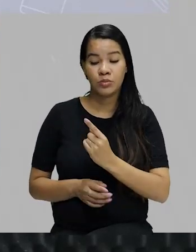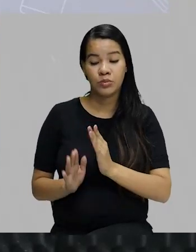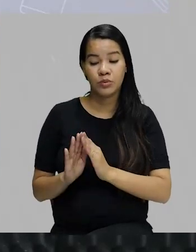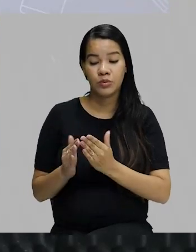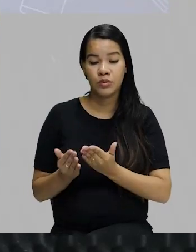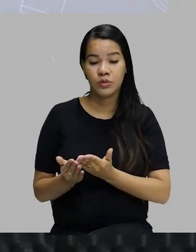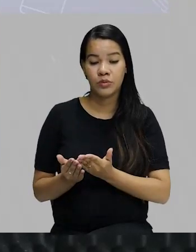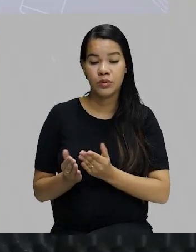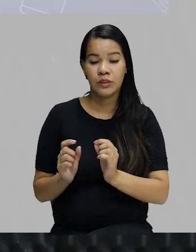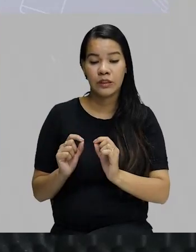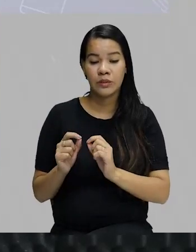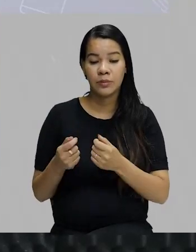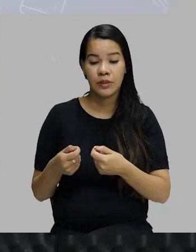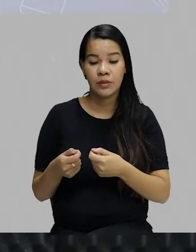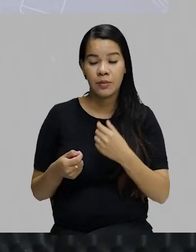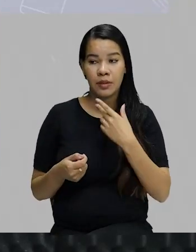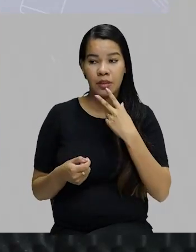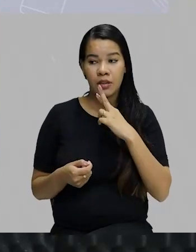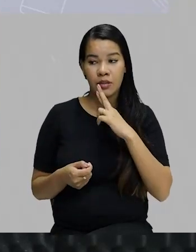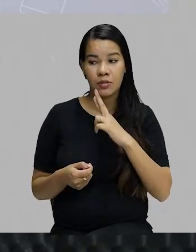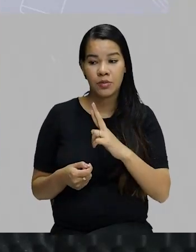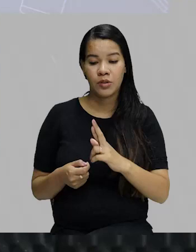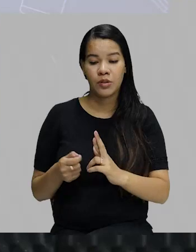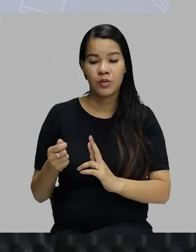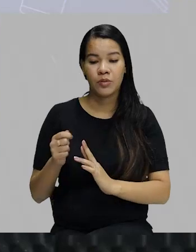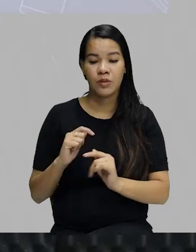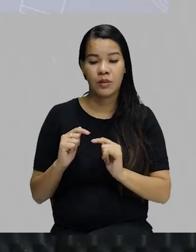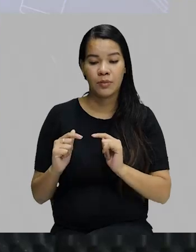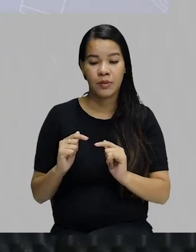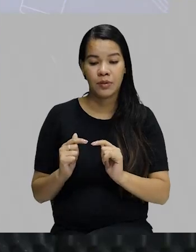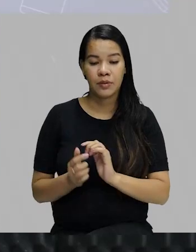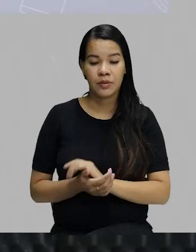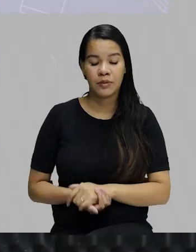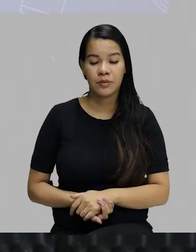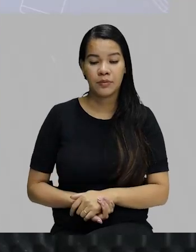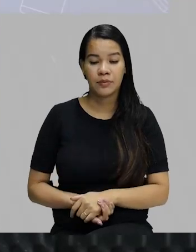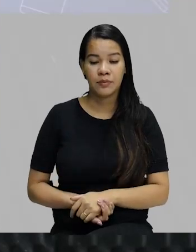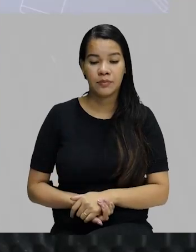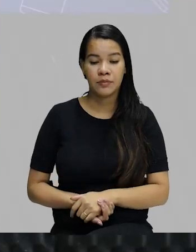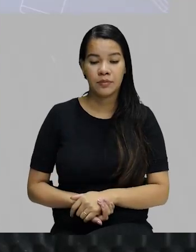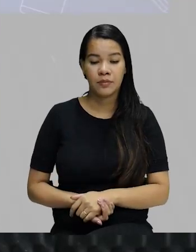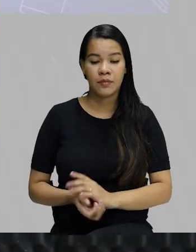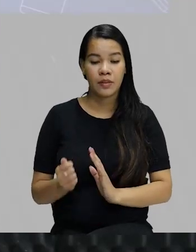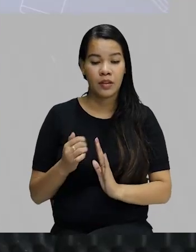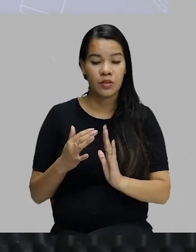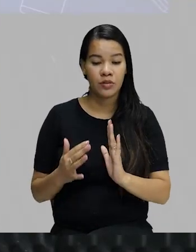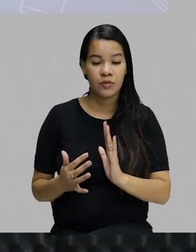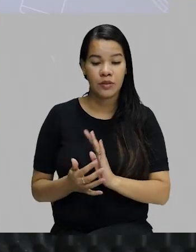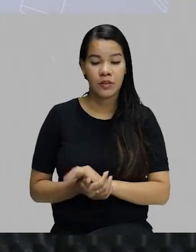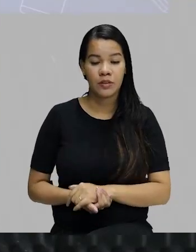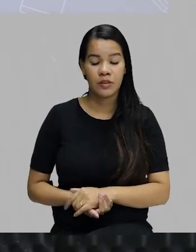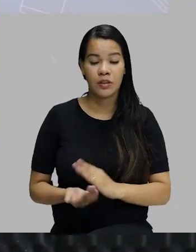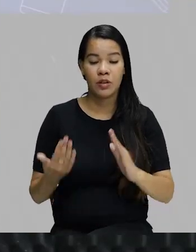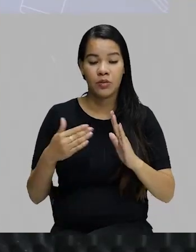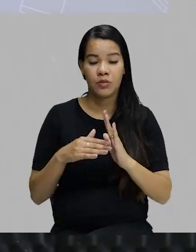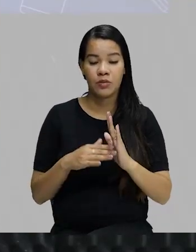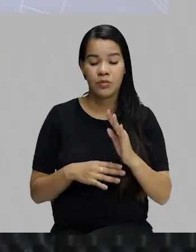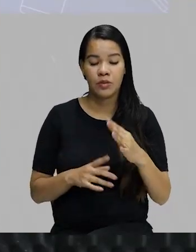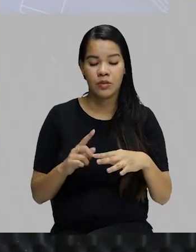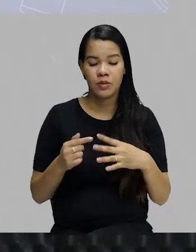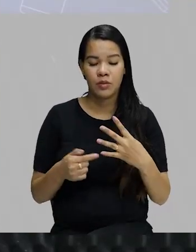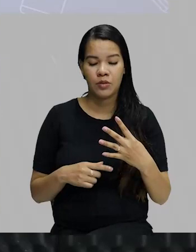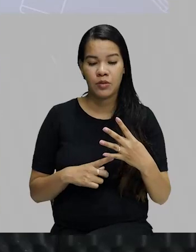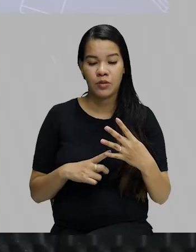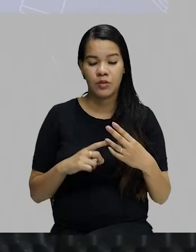o livro que necessitamos para fazer o trabalho. E na outra, na última alternativa que eu tenho,